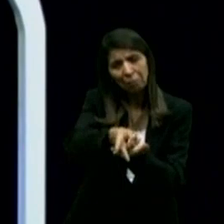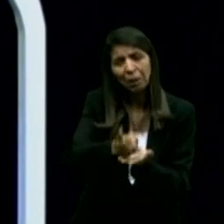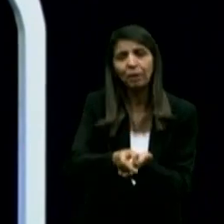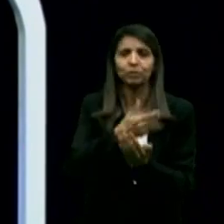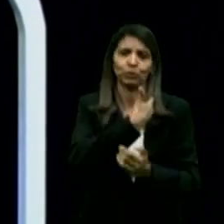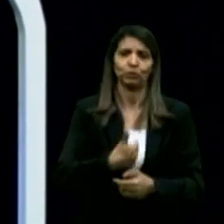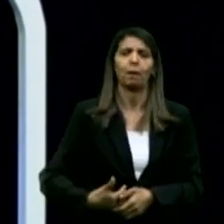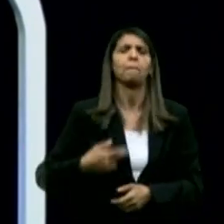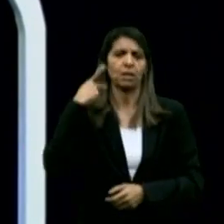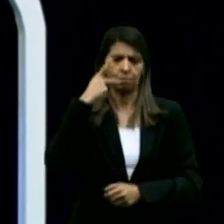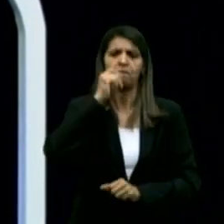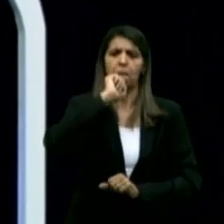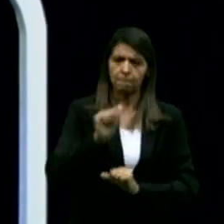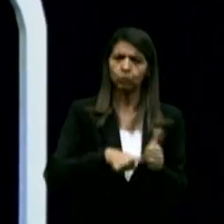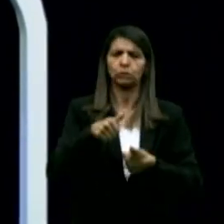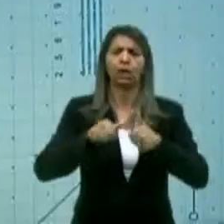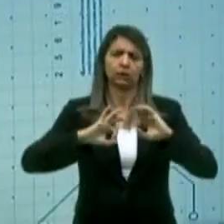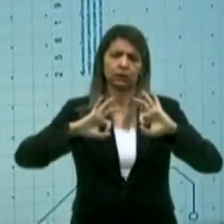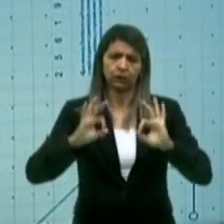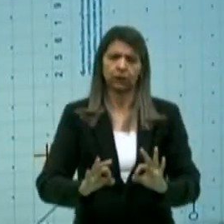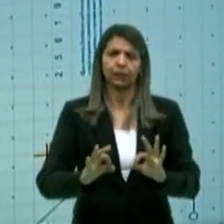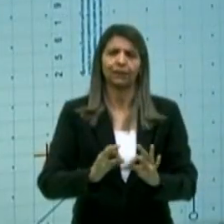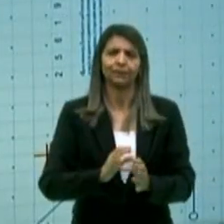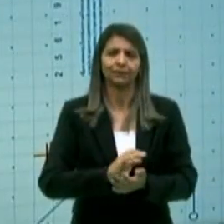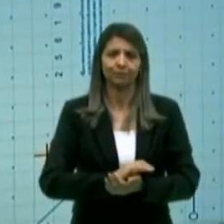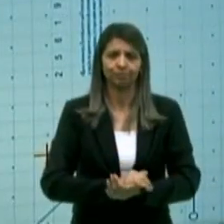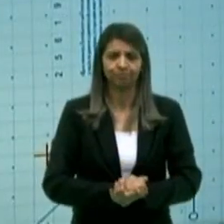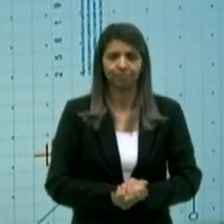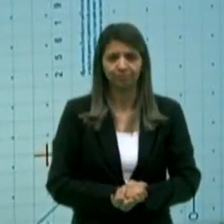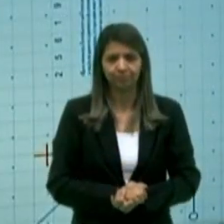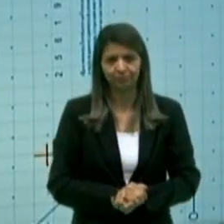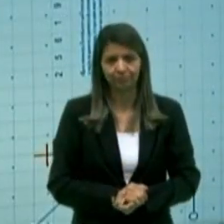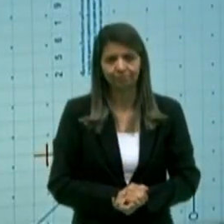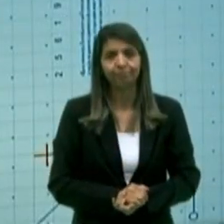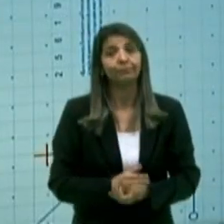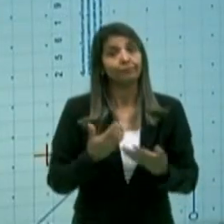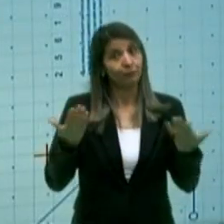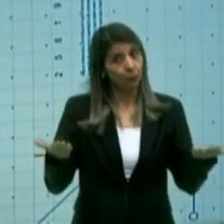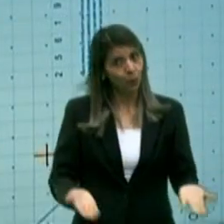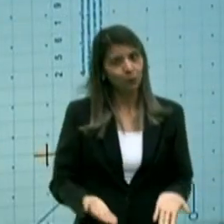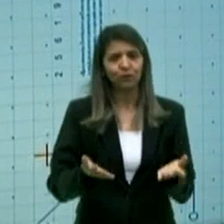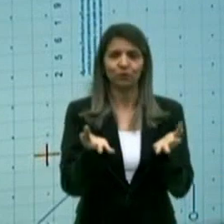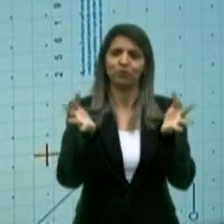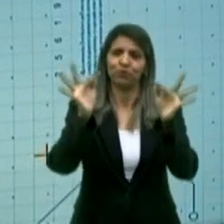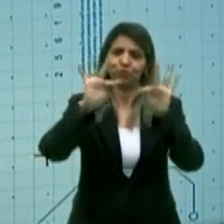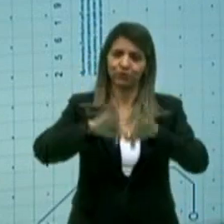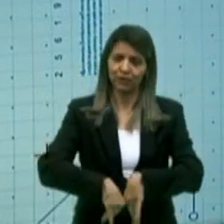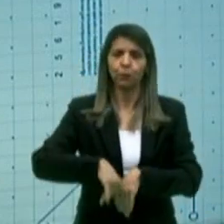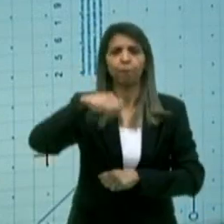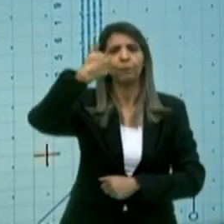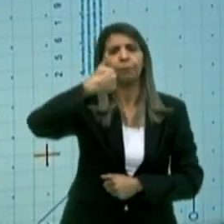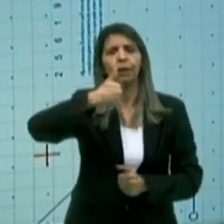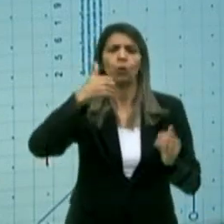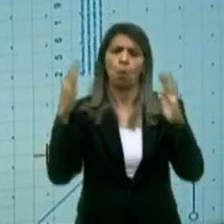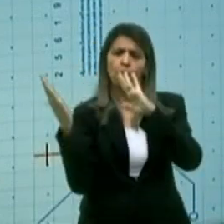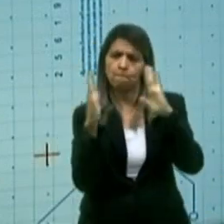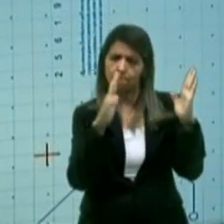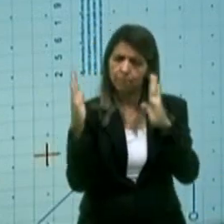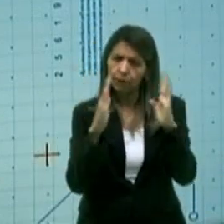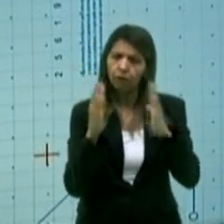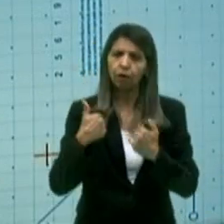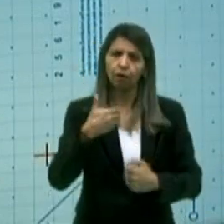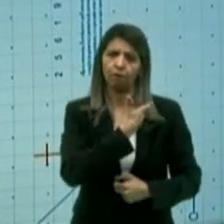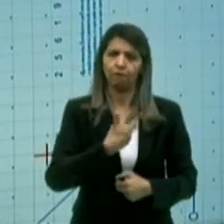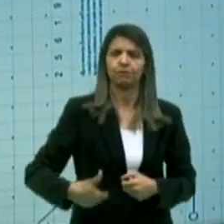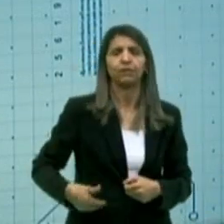mudar e vai se transformar, eu tenho certeza. Chegamos então ao final desse primeiro bloco do debate com os candidatos ao governo do